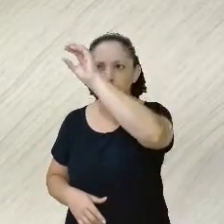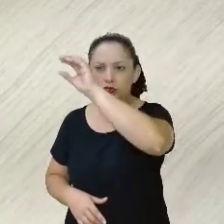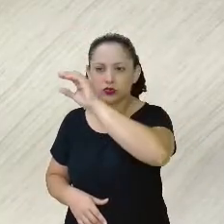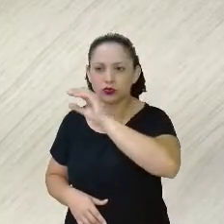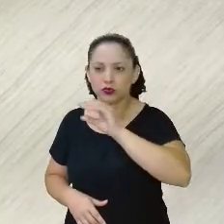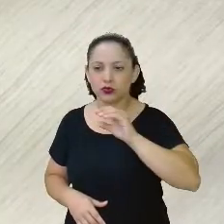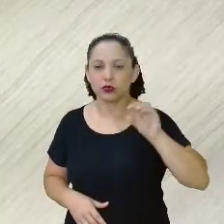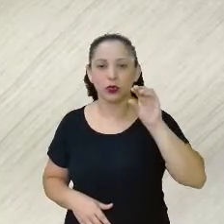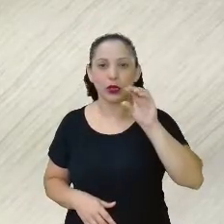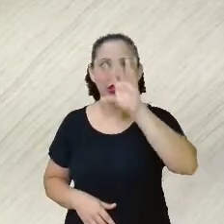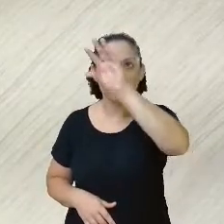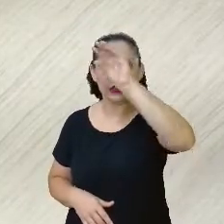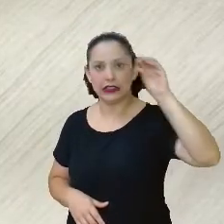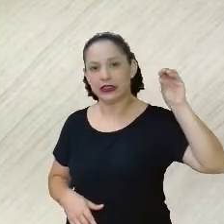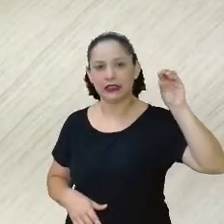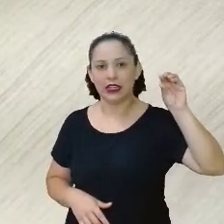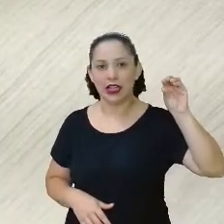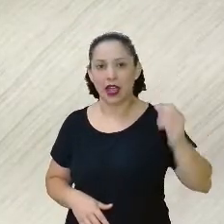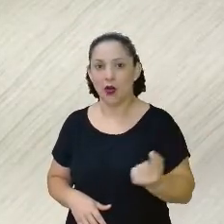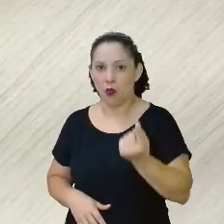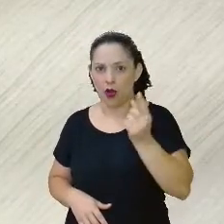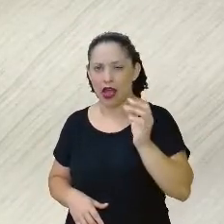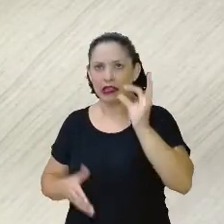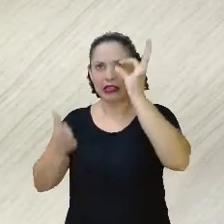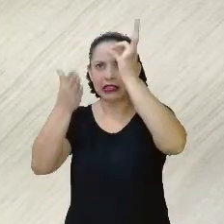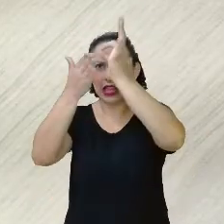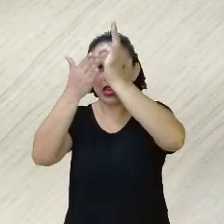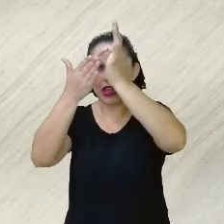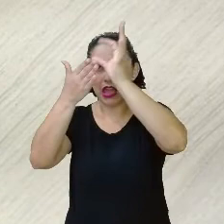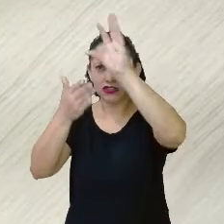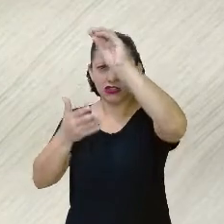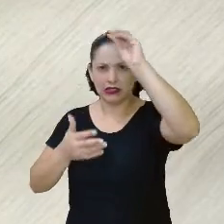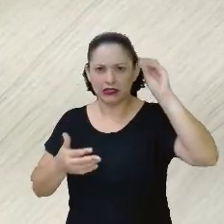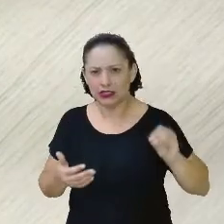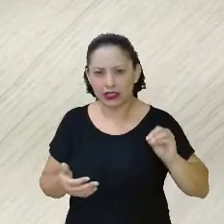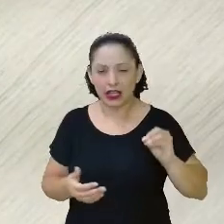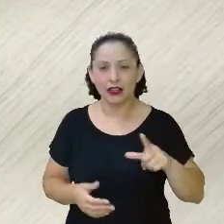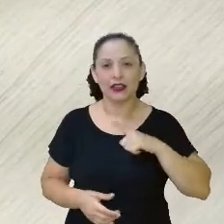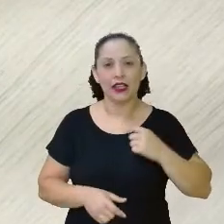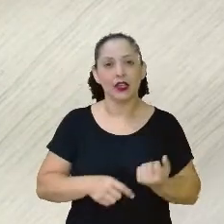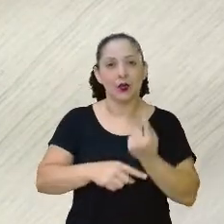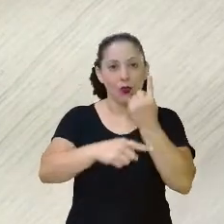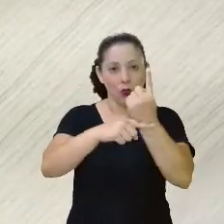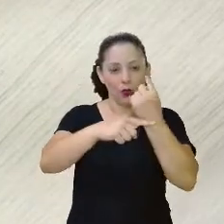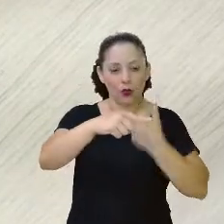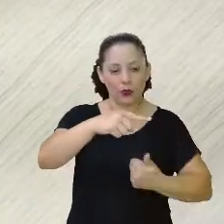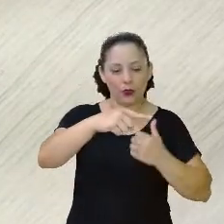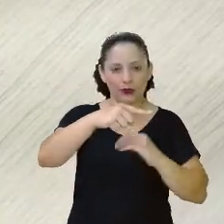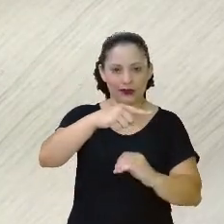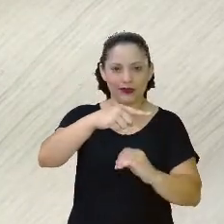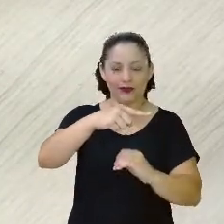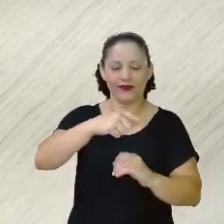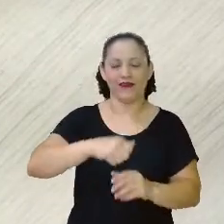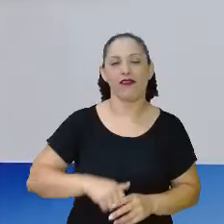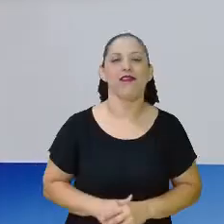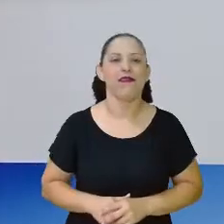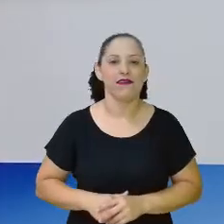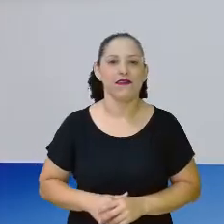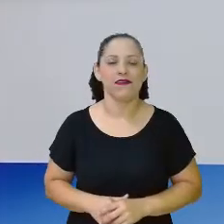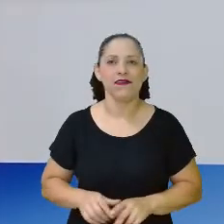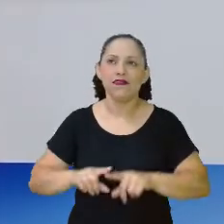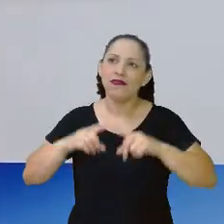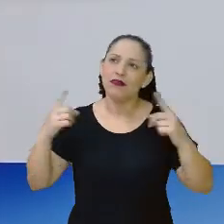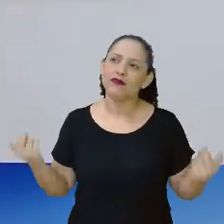décimo. Então, se eu tirar aqui, ó, uma moedinha dessa de 10 centavos, eu tenho um décimo. Aí, você pode me dizer,